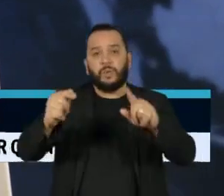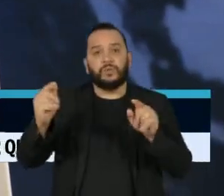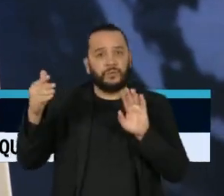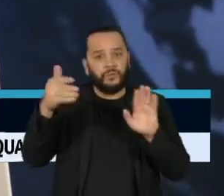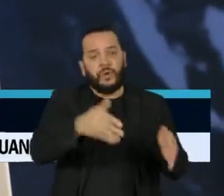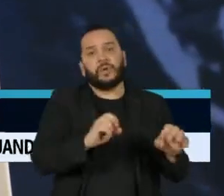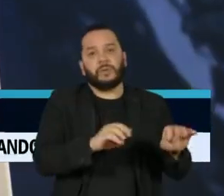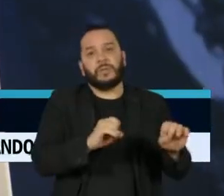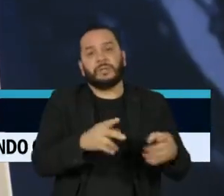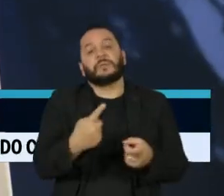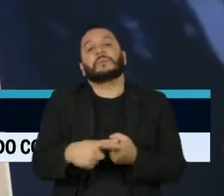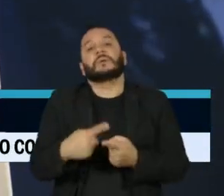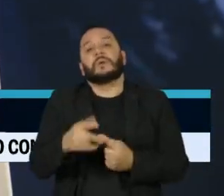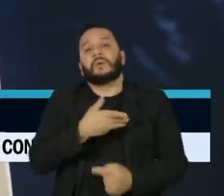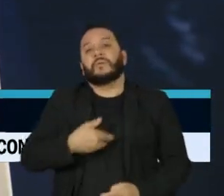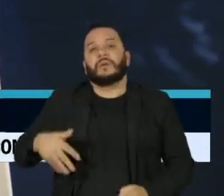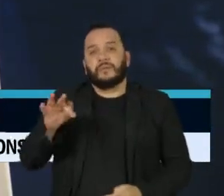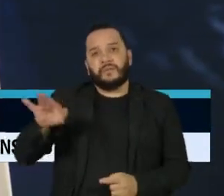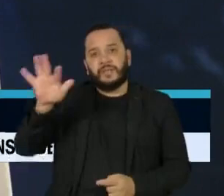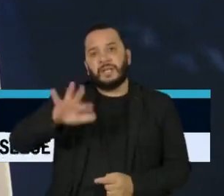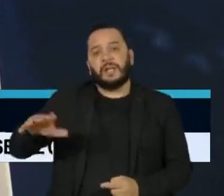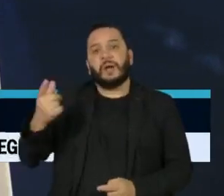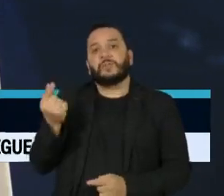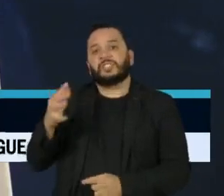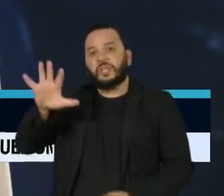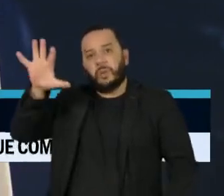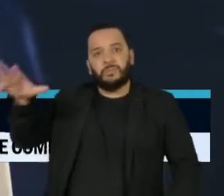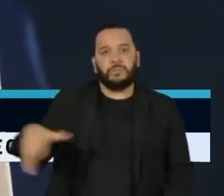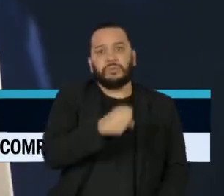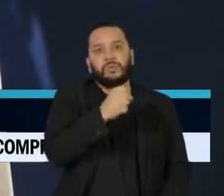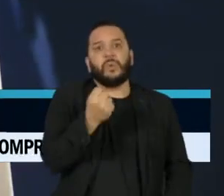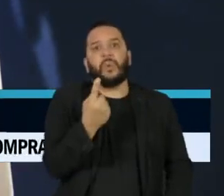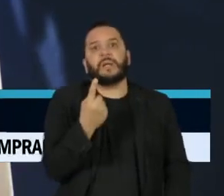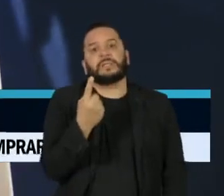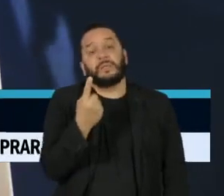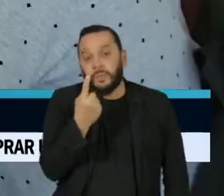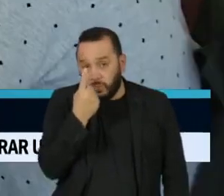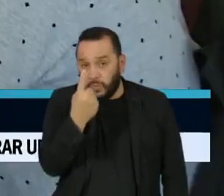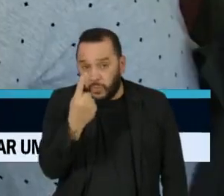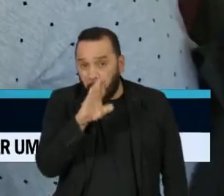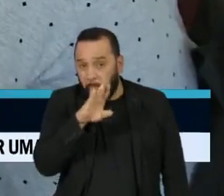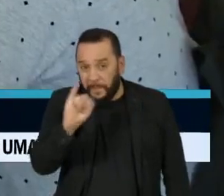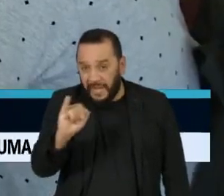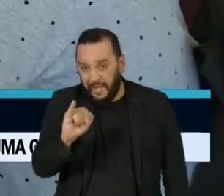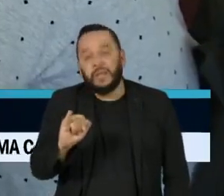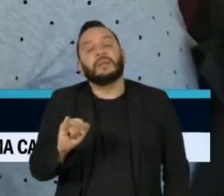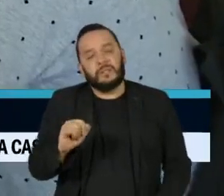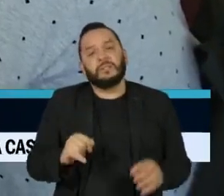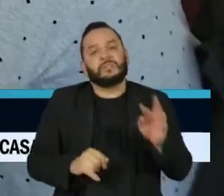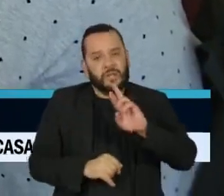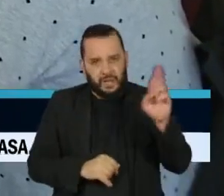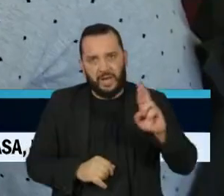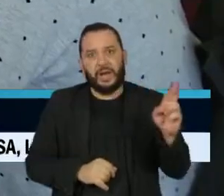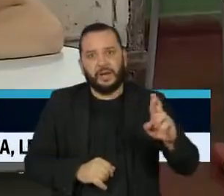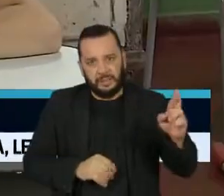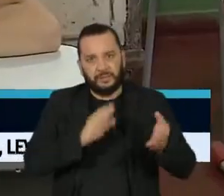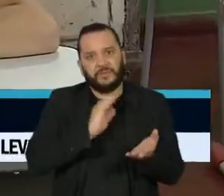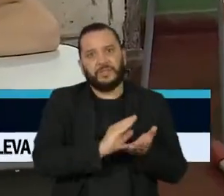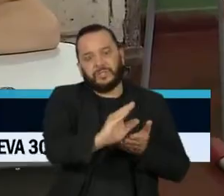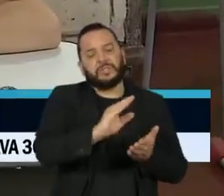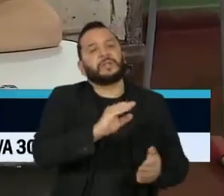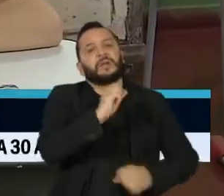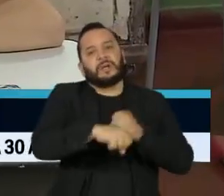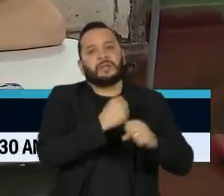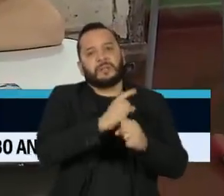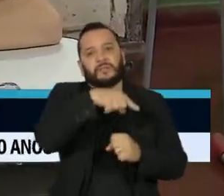quase um bilhão de reais no projeto de lei orçamentária para o próximo ano. A pandemia aprofundou a